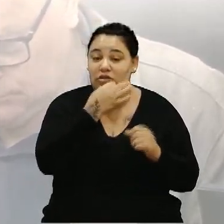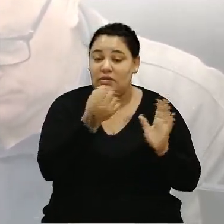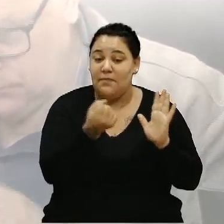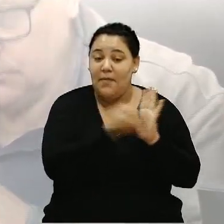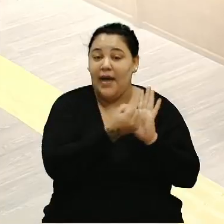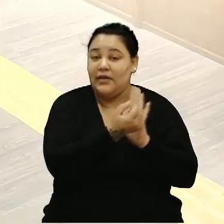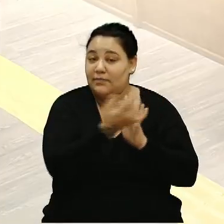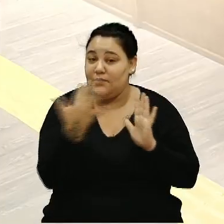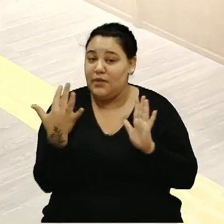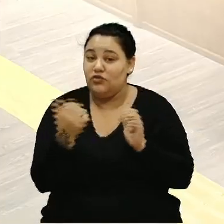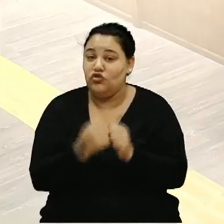Obrigado, senhora Presidente. Obrigada, vereador.